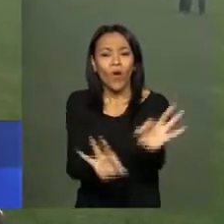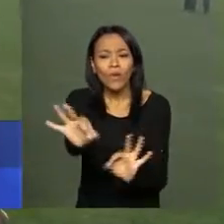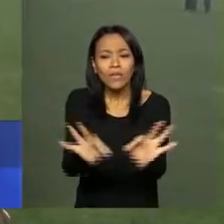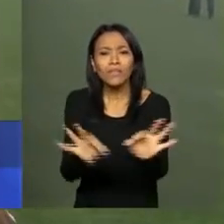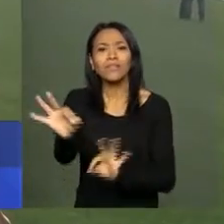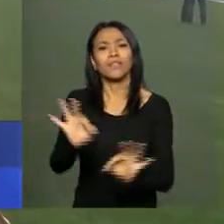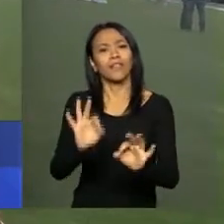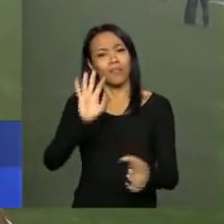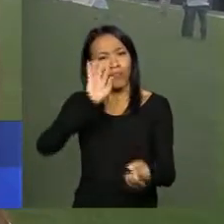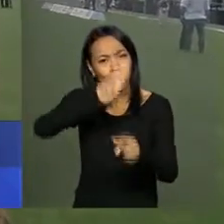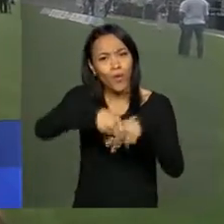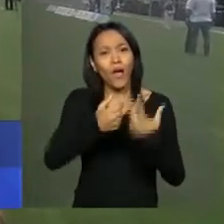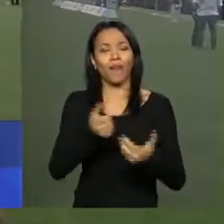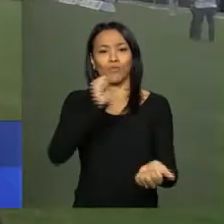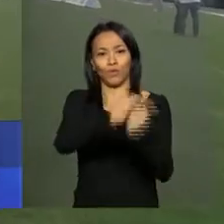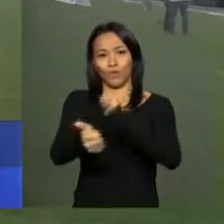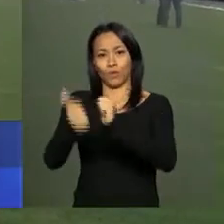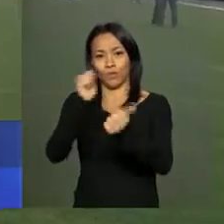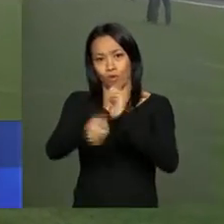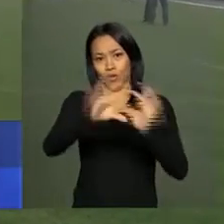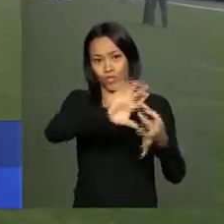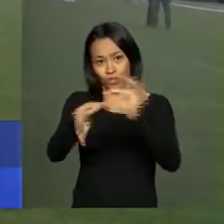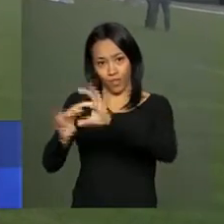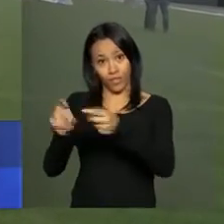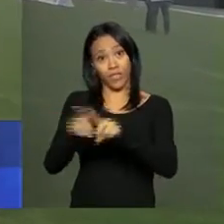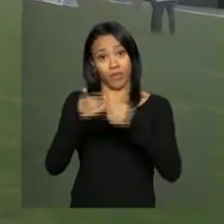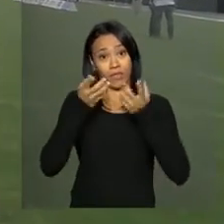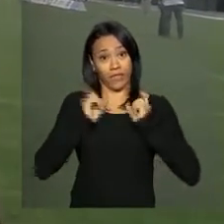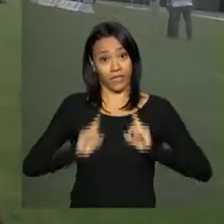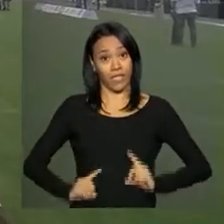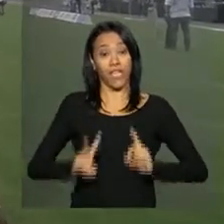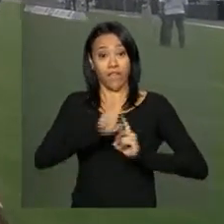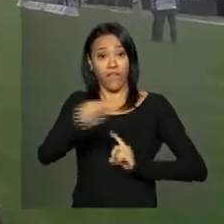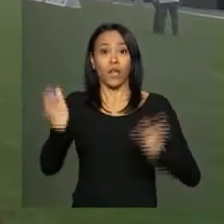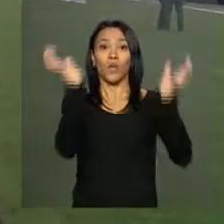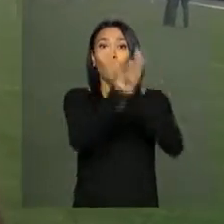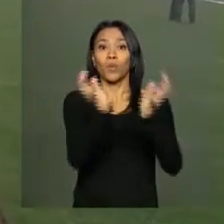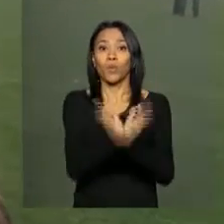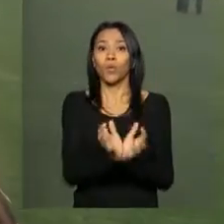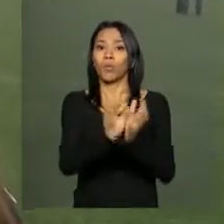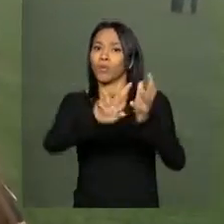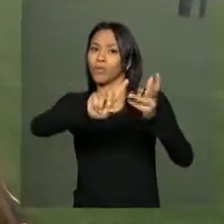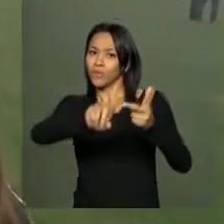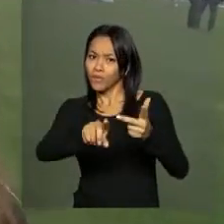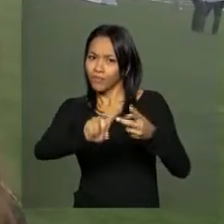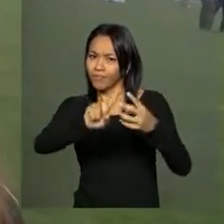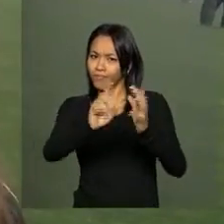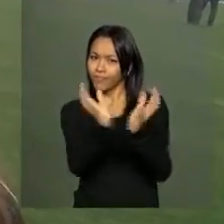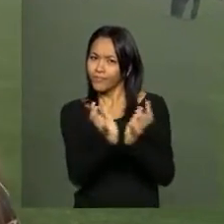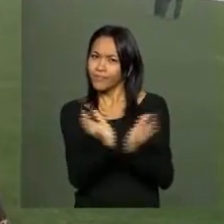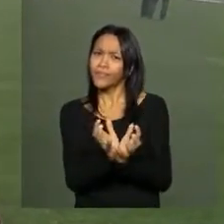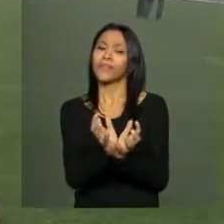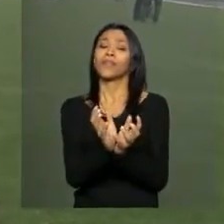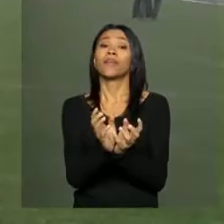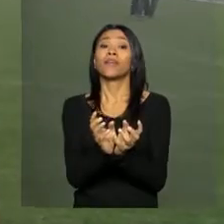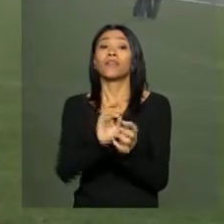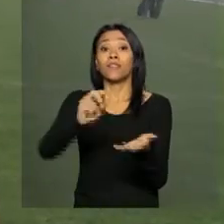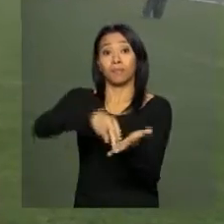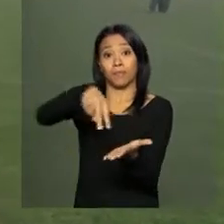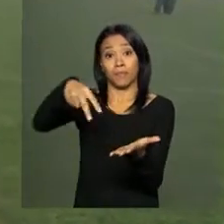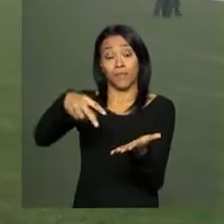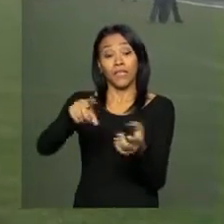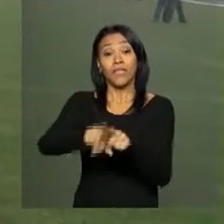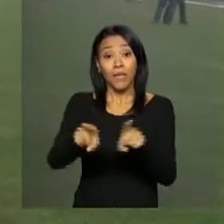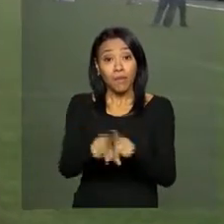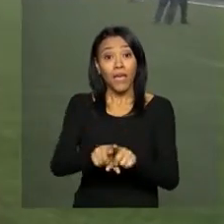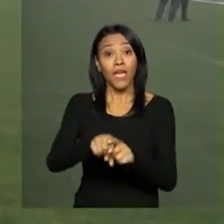para os Jogos Olímpicos e Paralímpicos do Rio de Janeiro, e vai receber as modalidades do rugby, do combinado hipismo do pentáculo moderno e